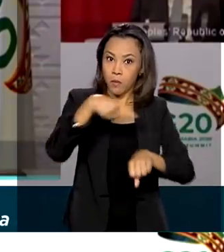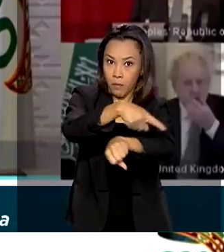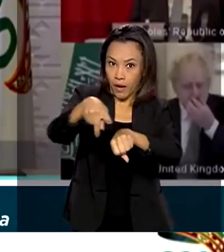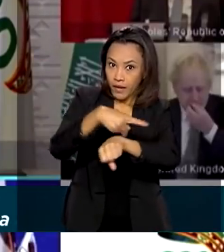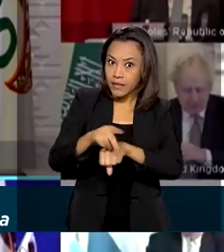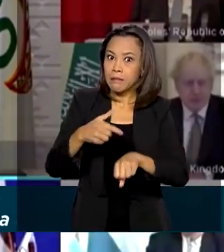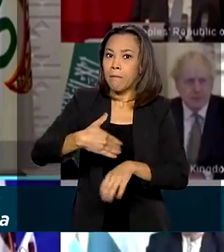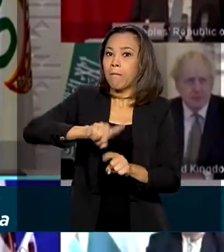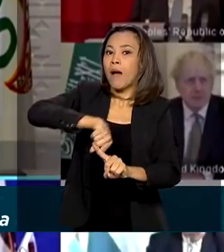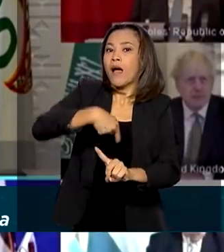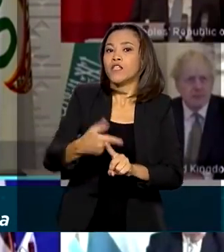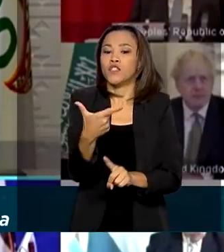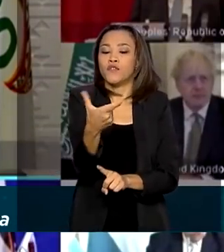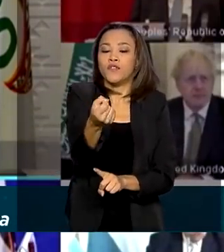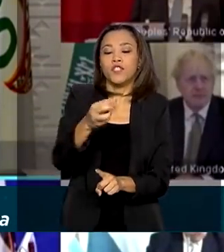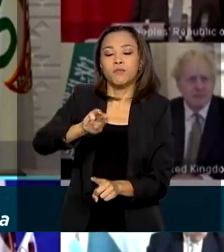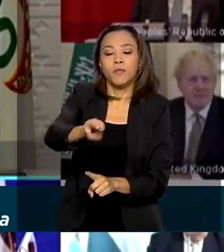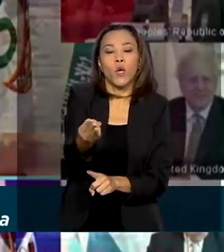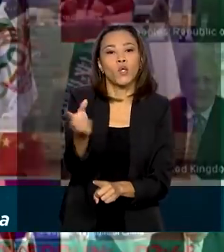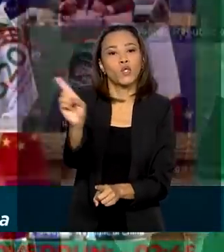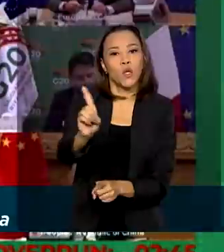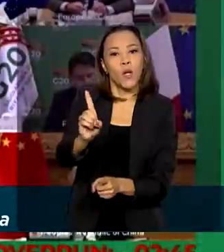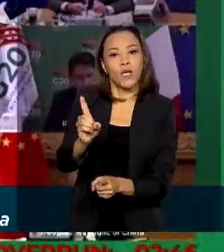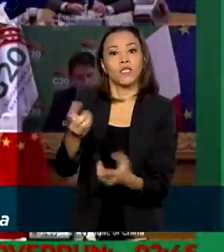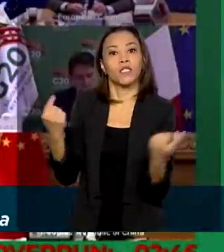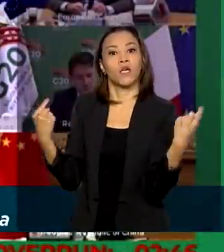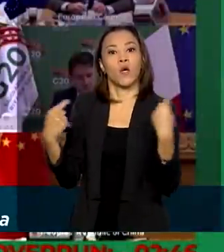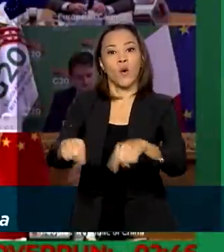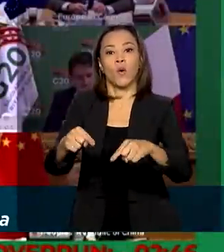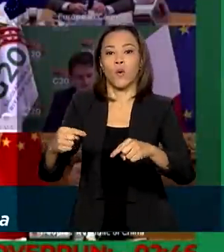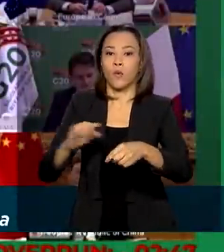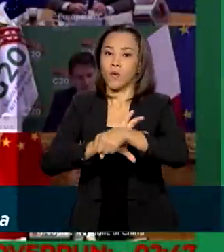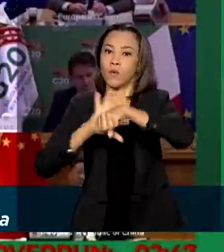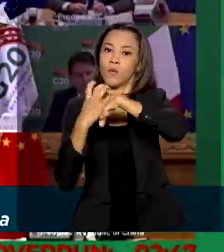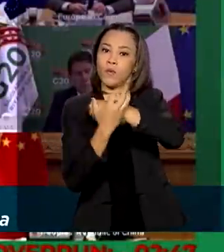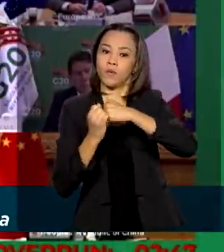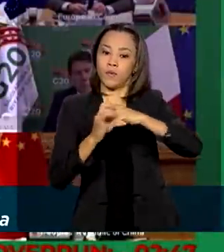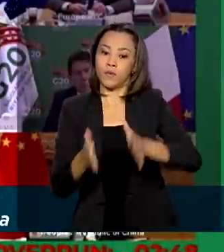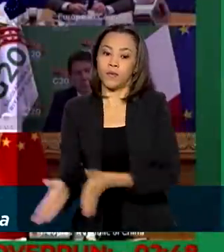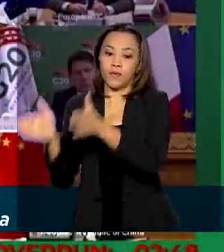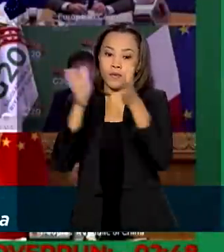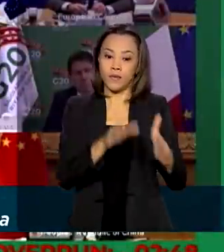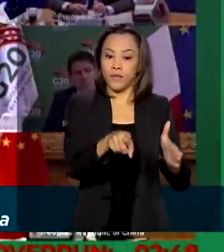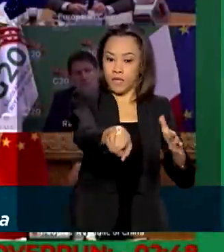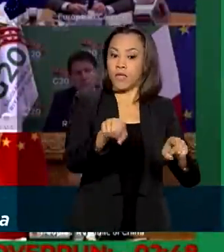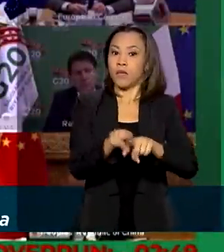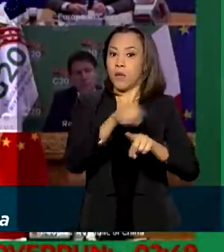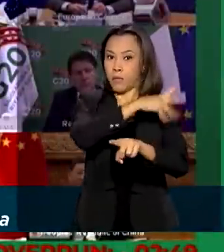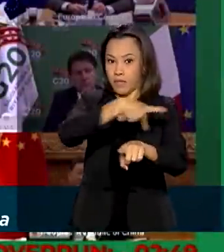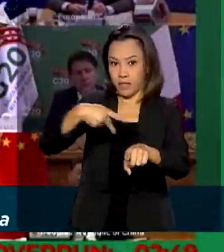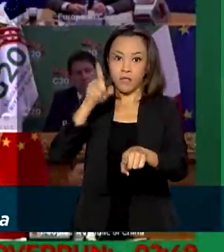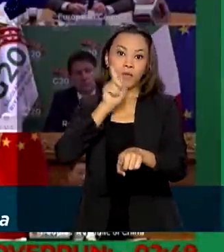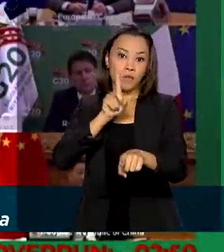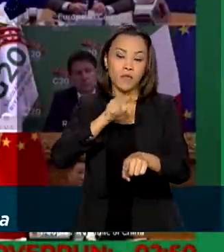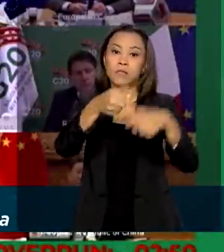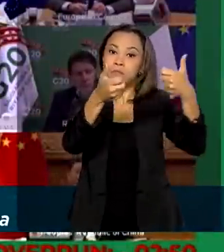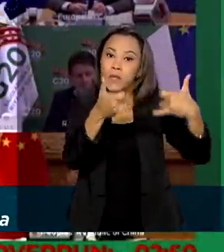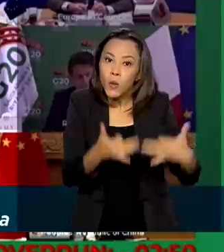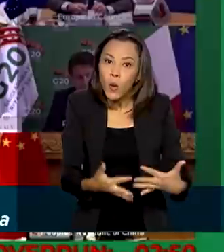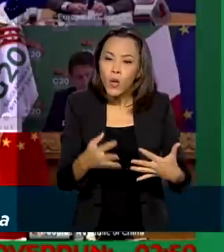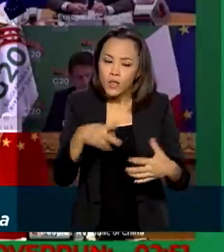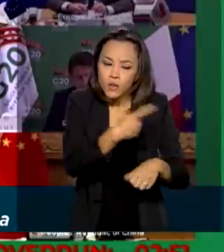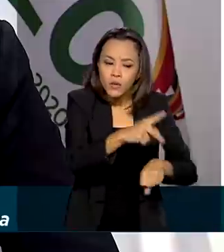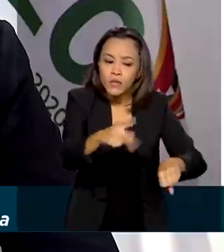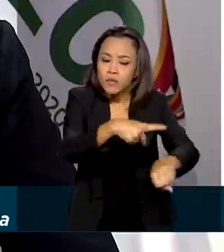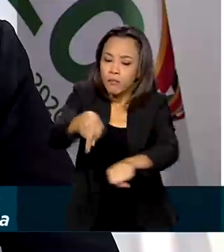20 milhões de dólares para o combate à pandemia. O presidente norte-americano, Donald Trump, disse que os países têm que reerguer suas